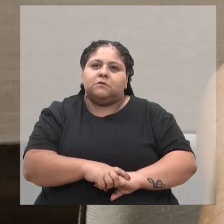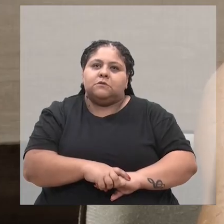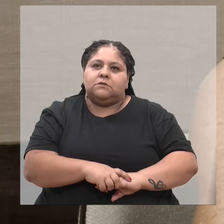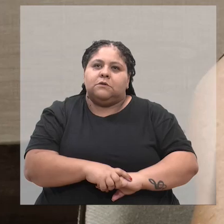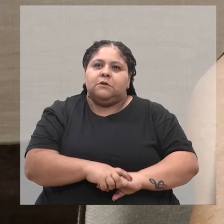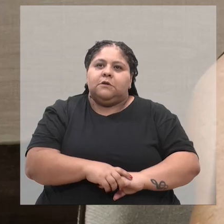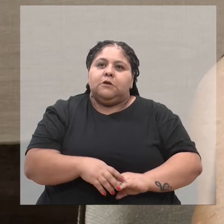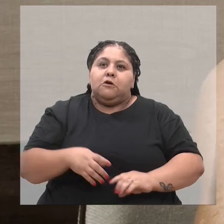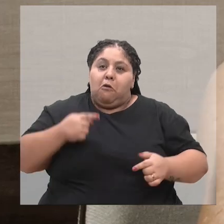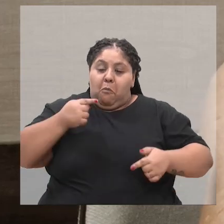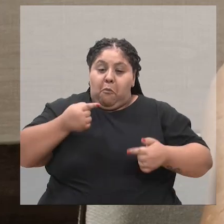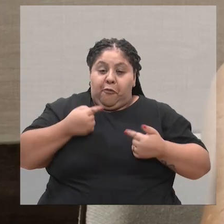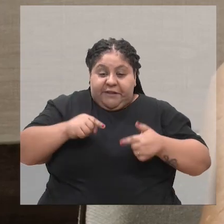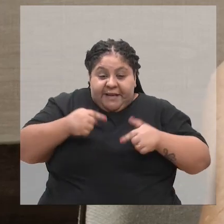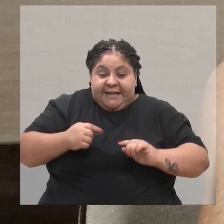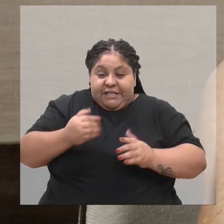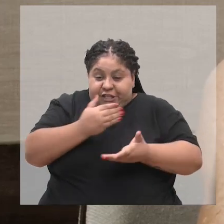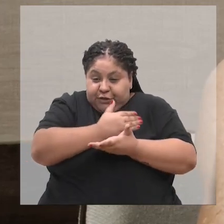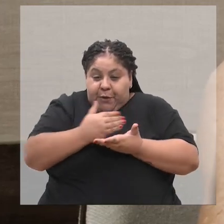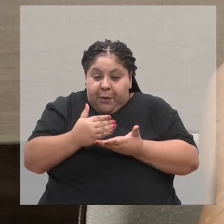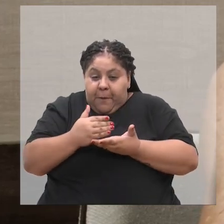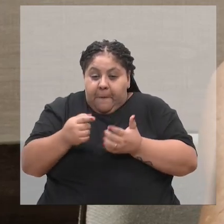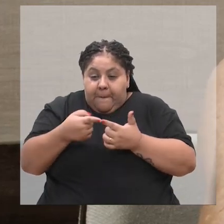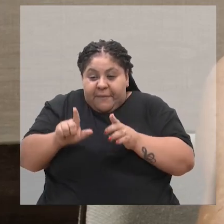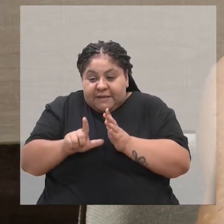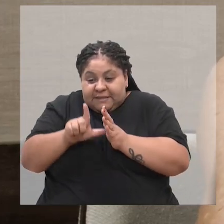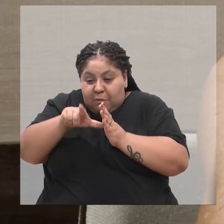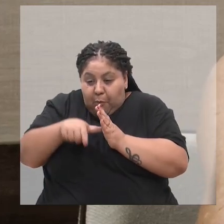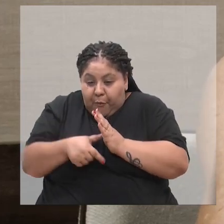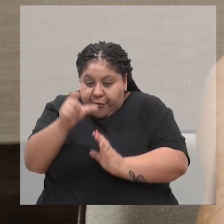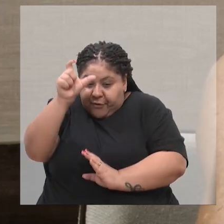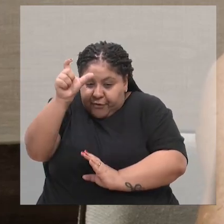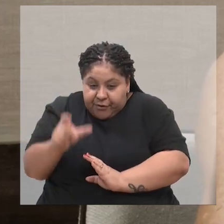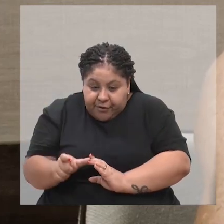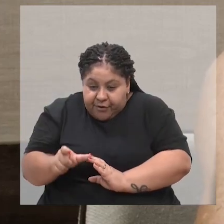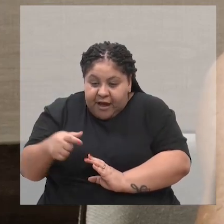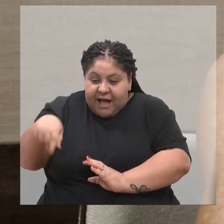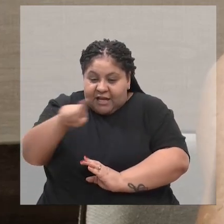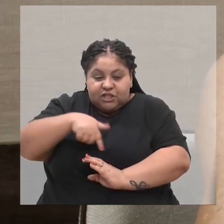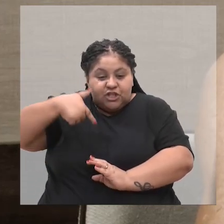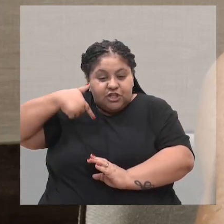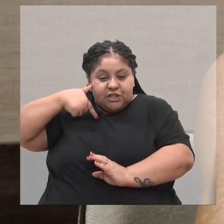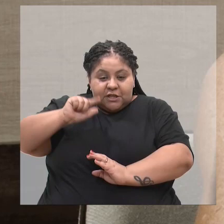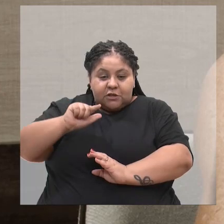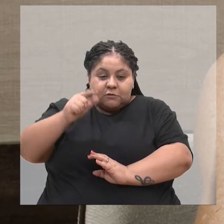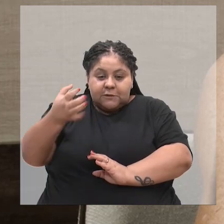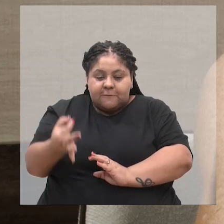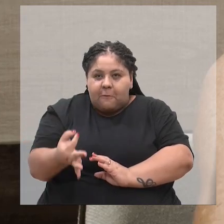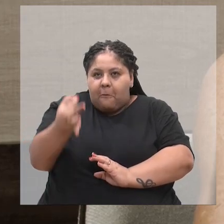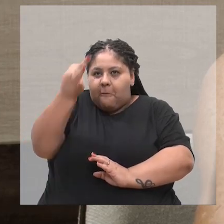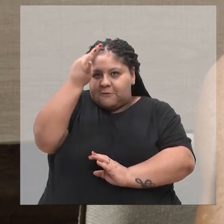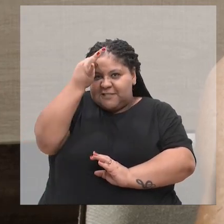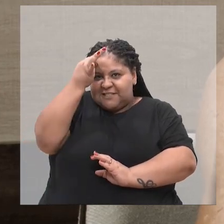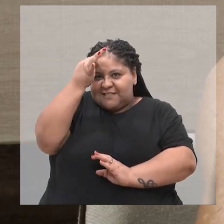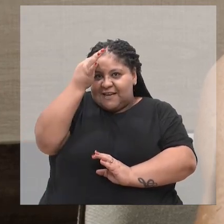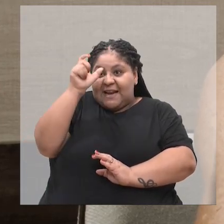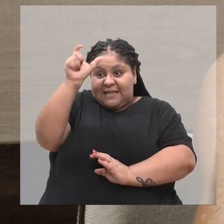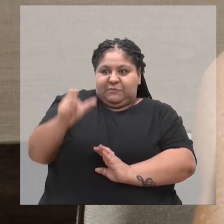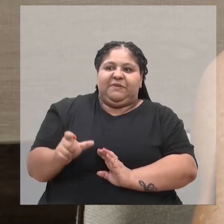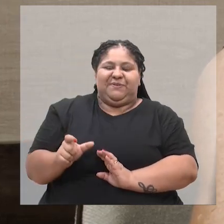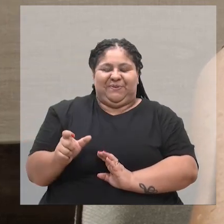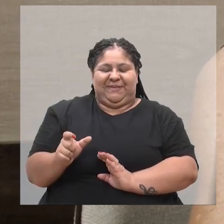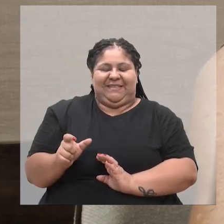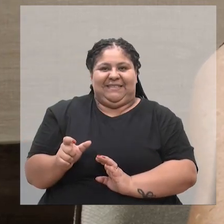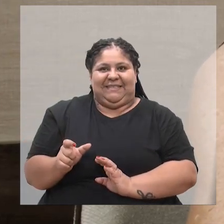crítica no começo, mas depois o pessoal foi, a gente conseguiu conscientizar o pessoal